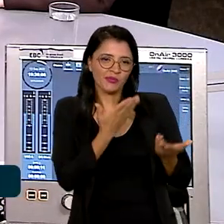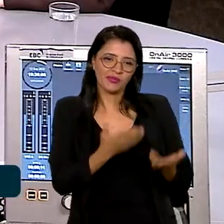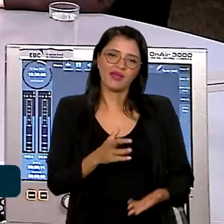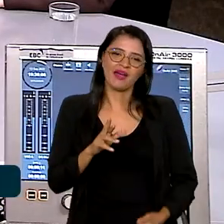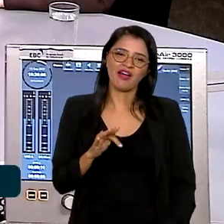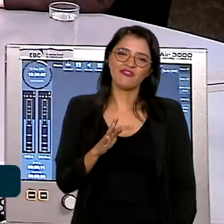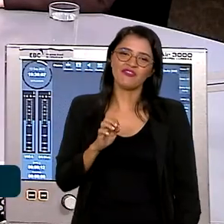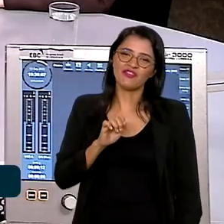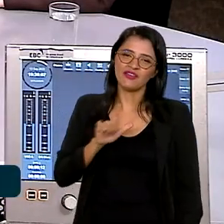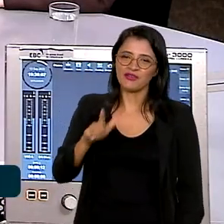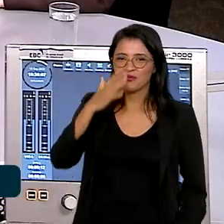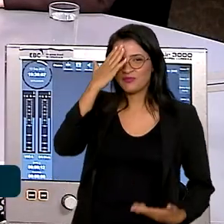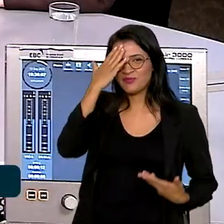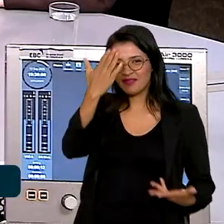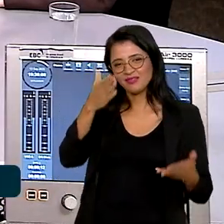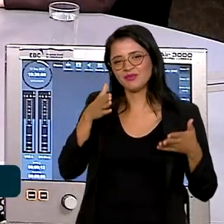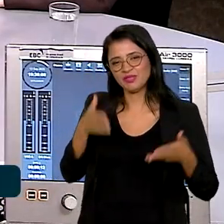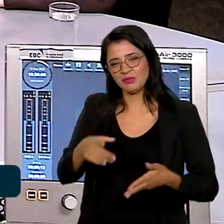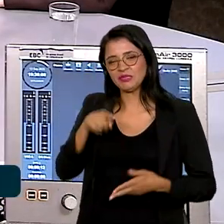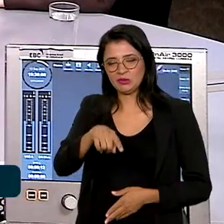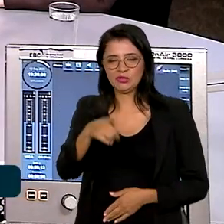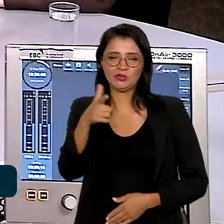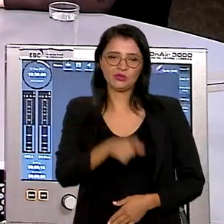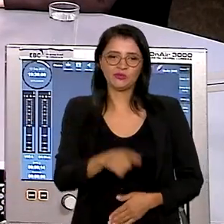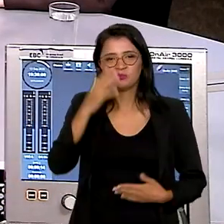obrigado pela sua participação aqui no Brasil. Obrigado mais uma vez, Roberto. Um prazer.